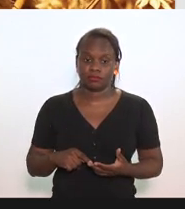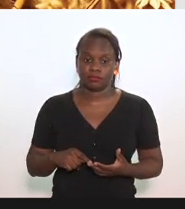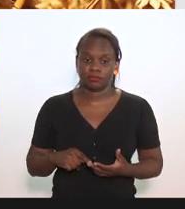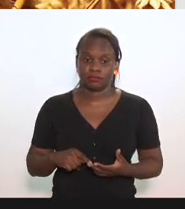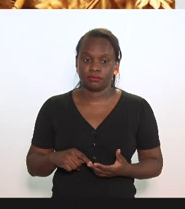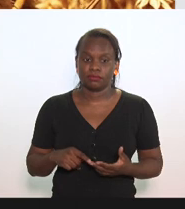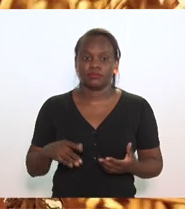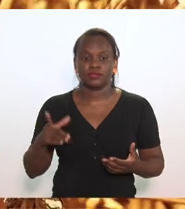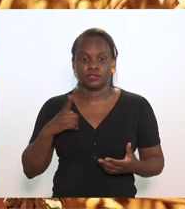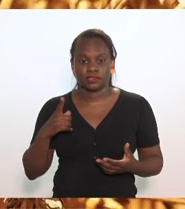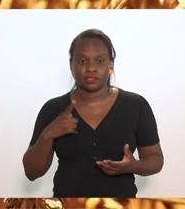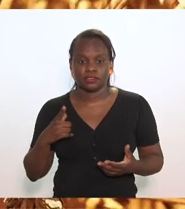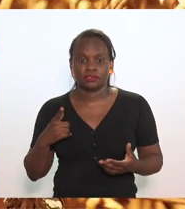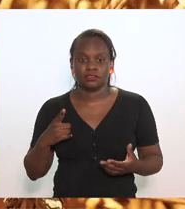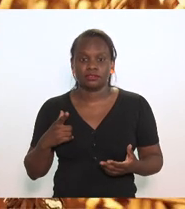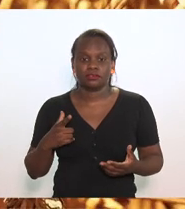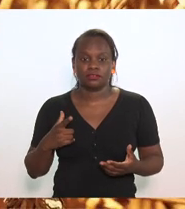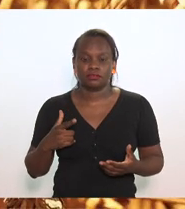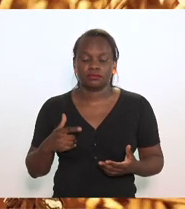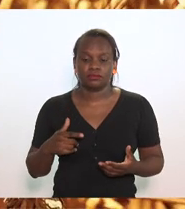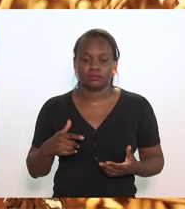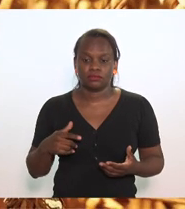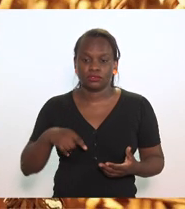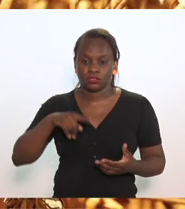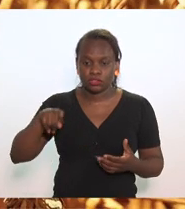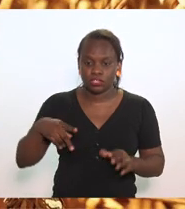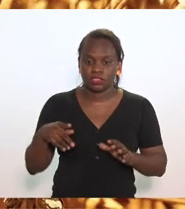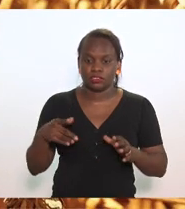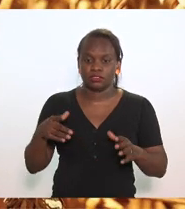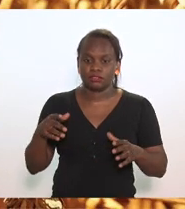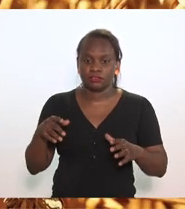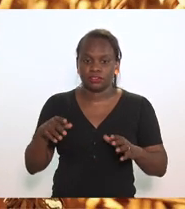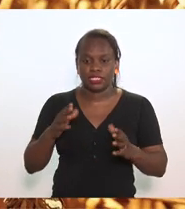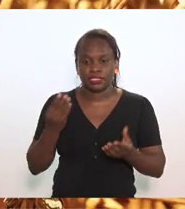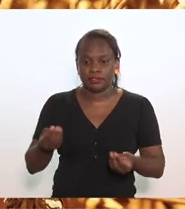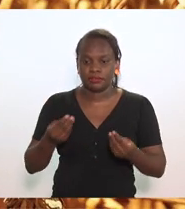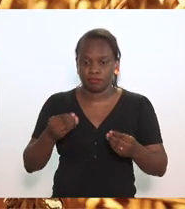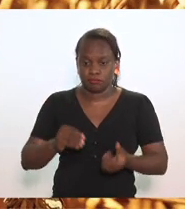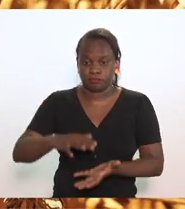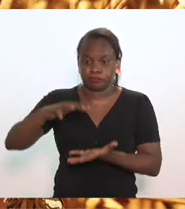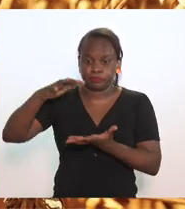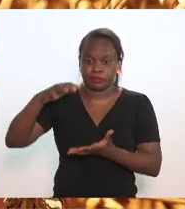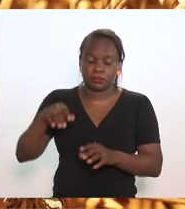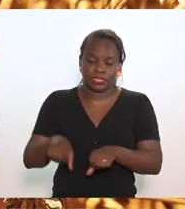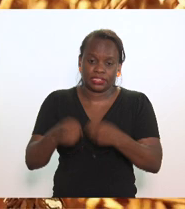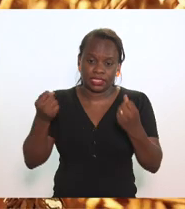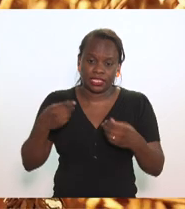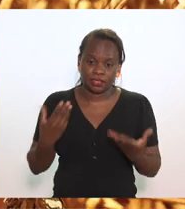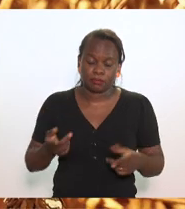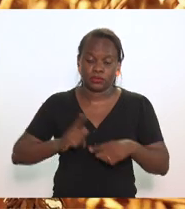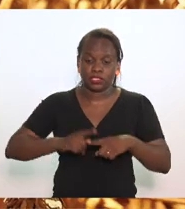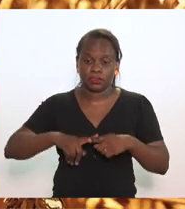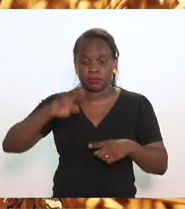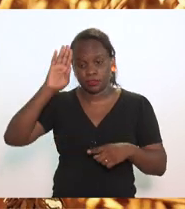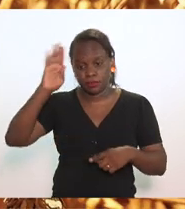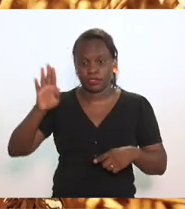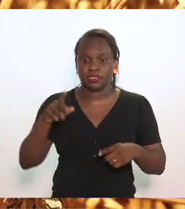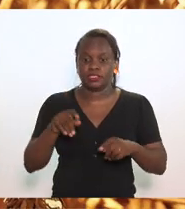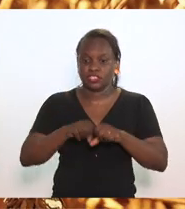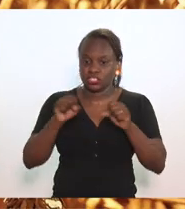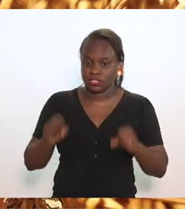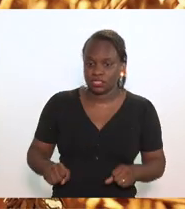por a gente ter os nossos volumes prejudicados aí, principalmente por causa da sistemática do crédito.